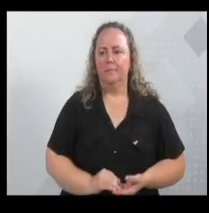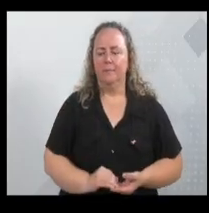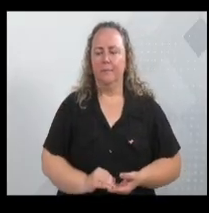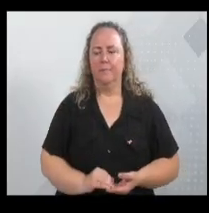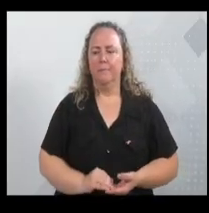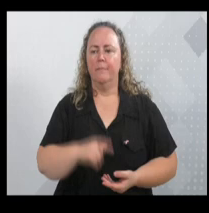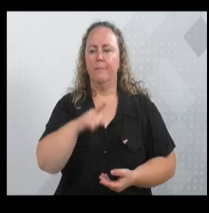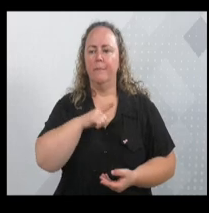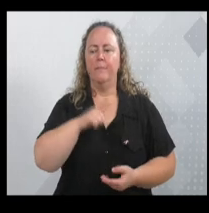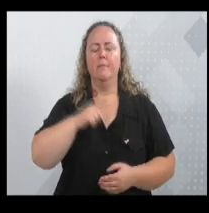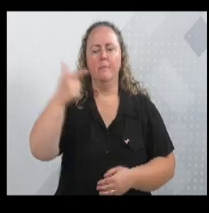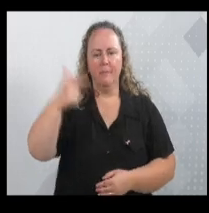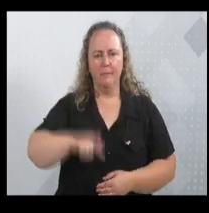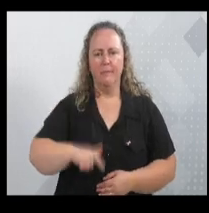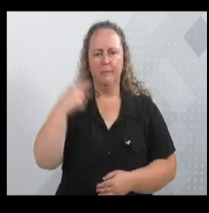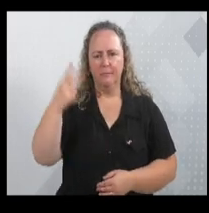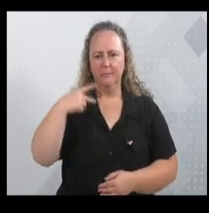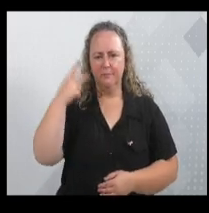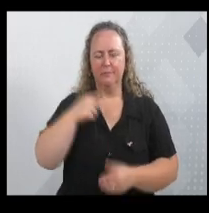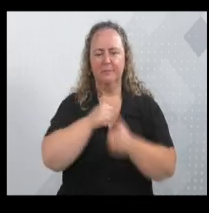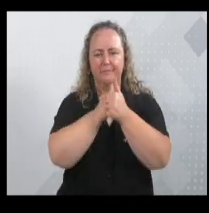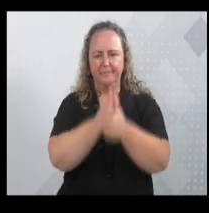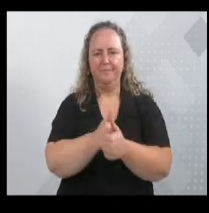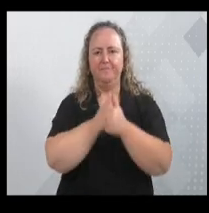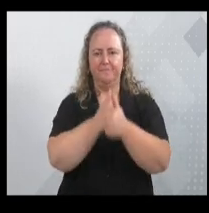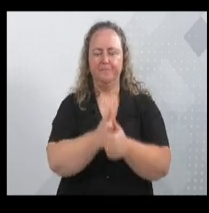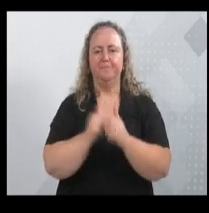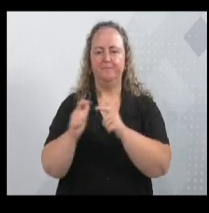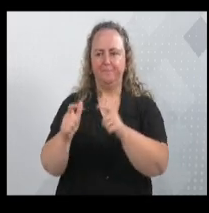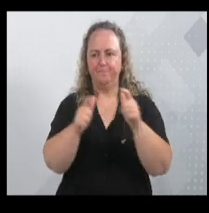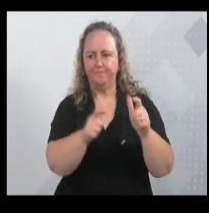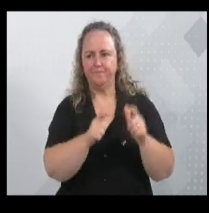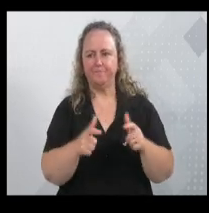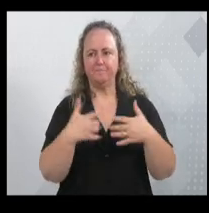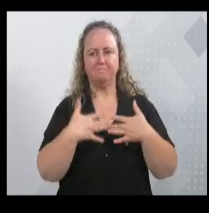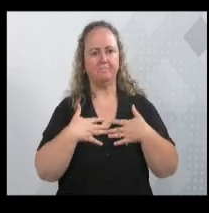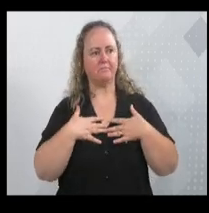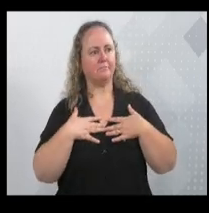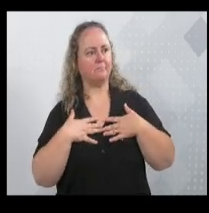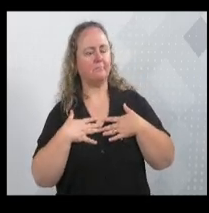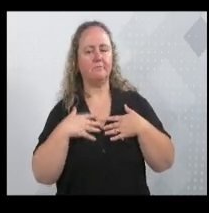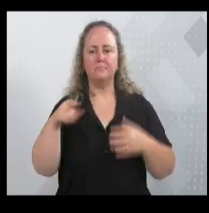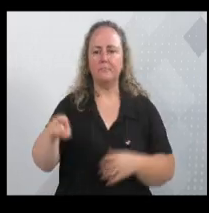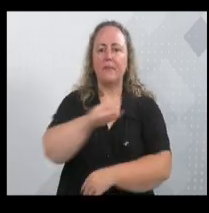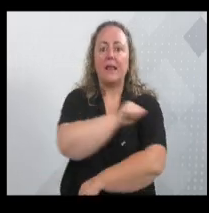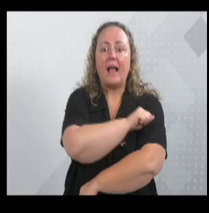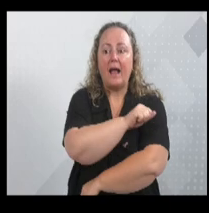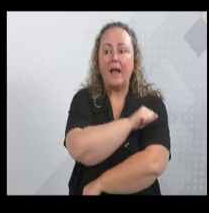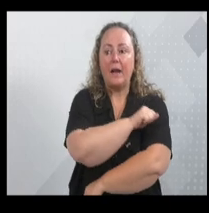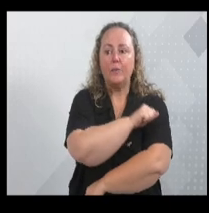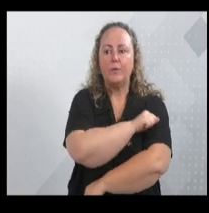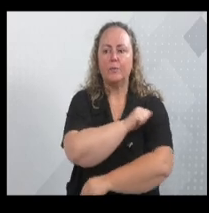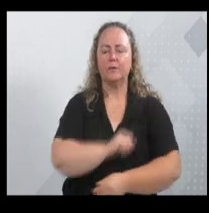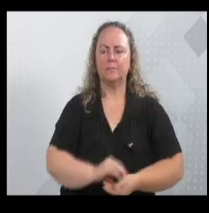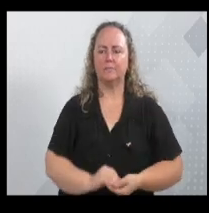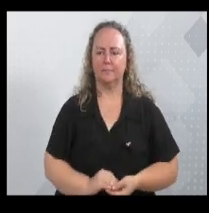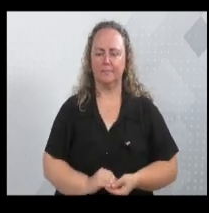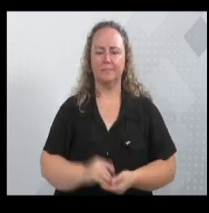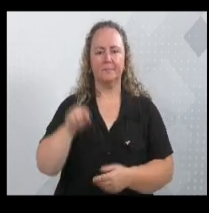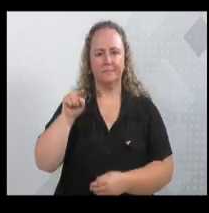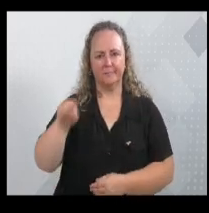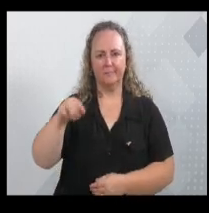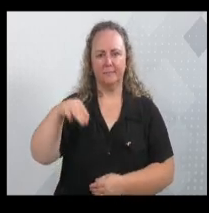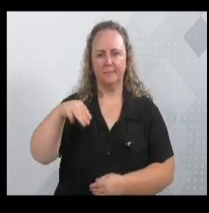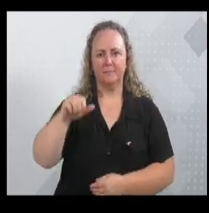teve mais vereadores que acompanharam nos abrigos aqui, um orgulho muito grande, quando eu encontro ex-alunos, esse meu ex-aluno Matheus, que estava